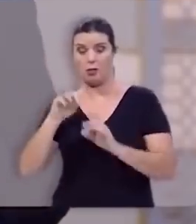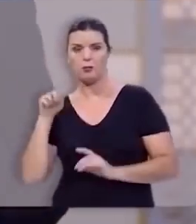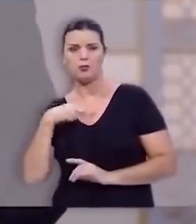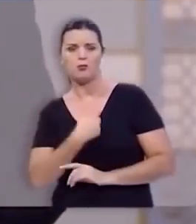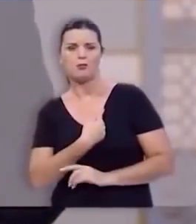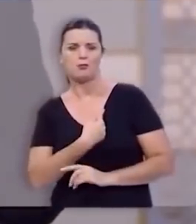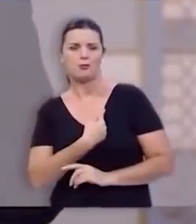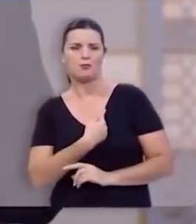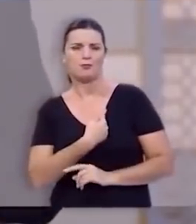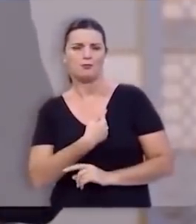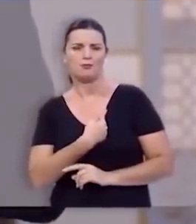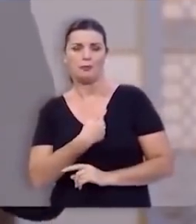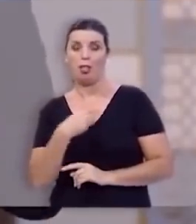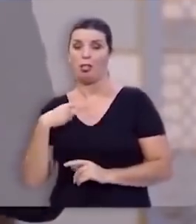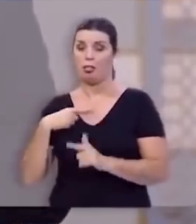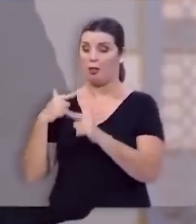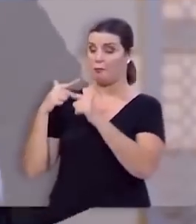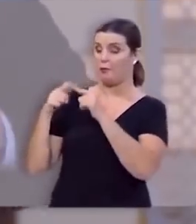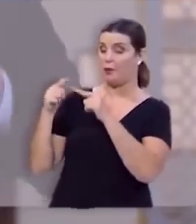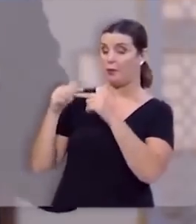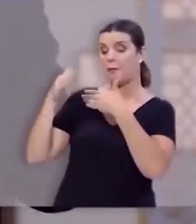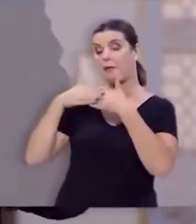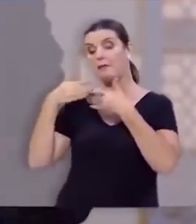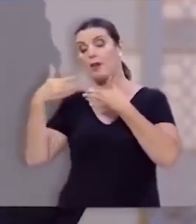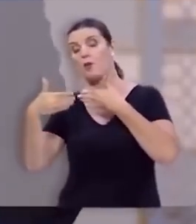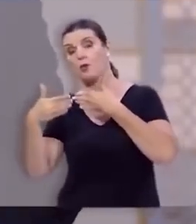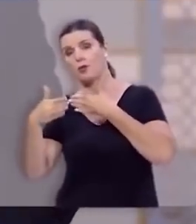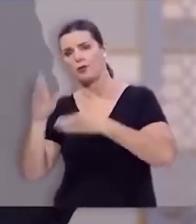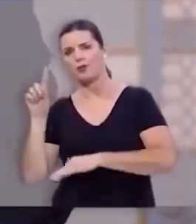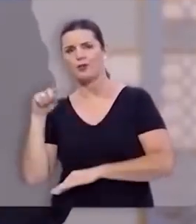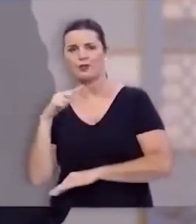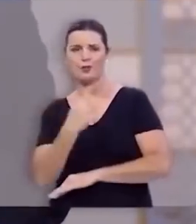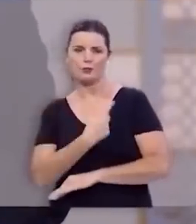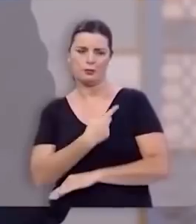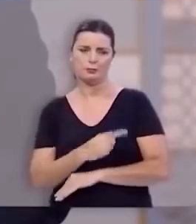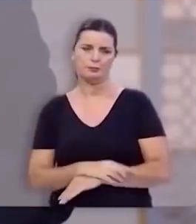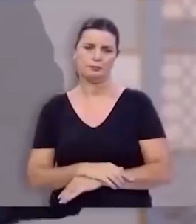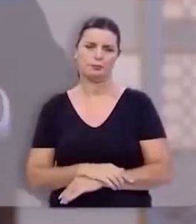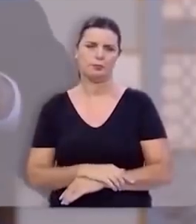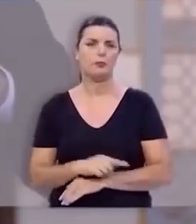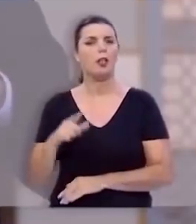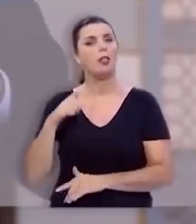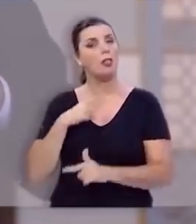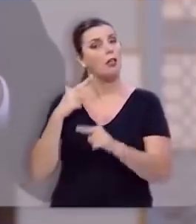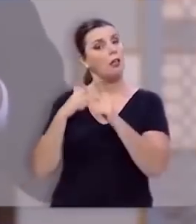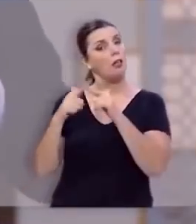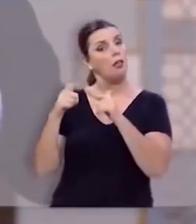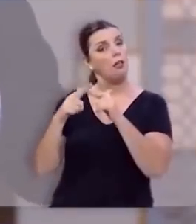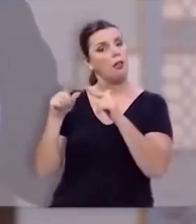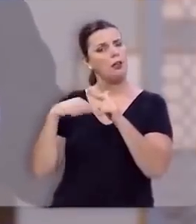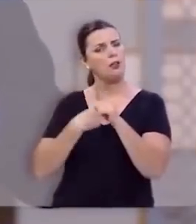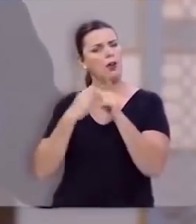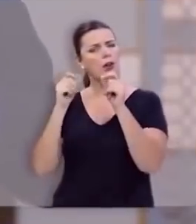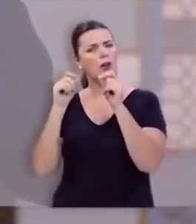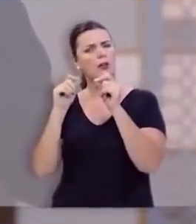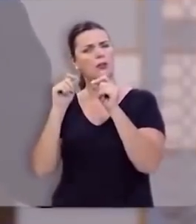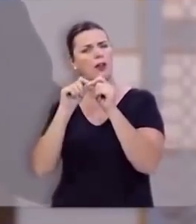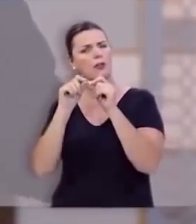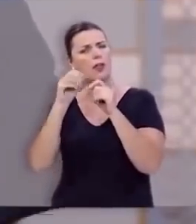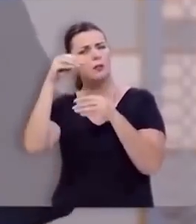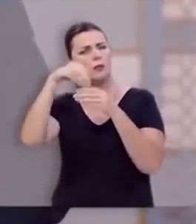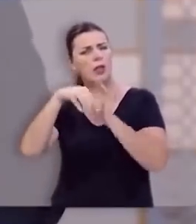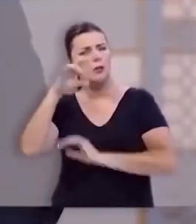nós, há gigantes que existem fora de nós, há gigantes que nós os criamos no